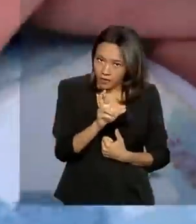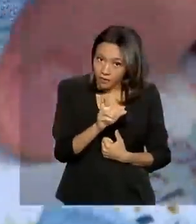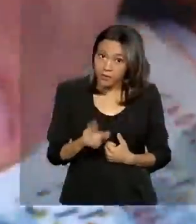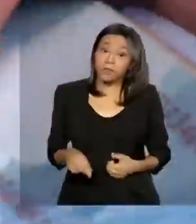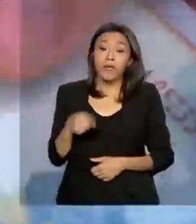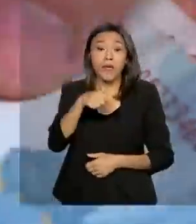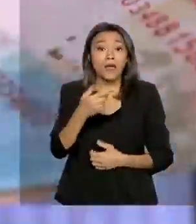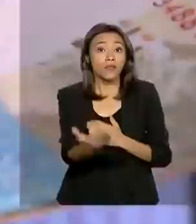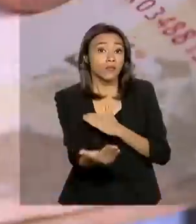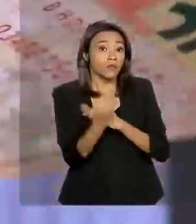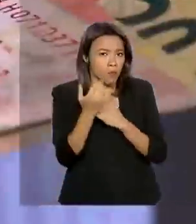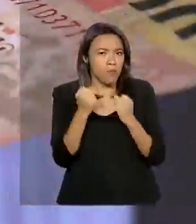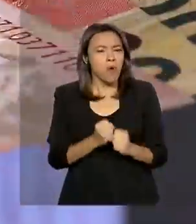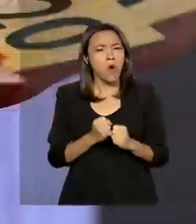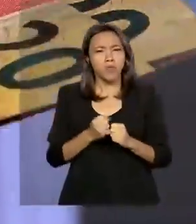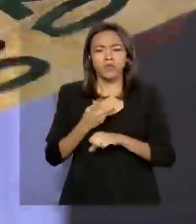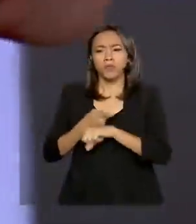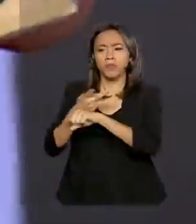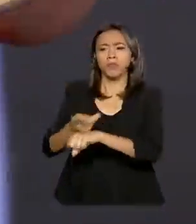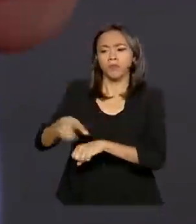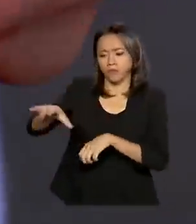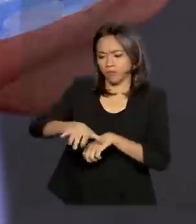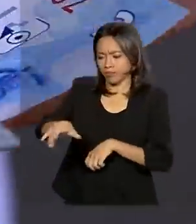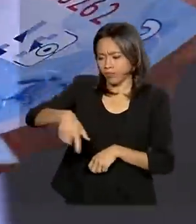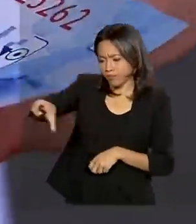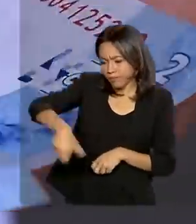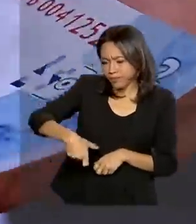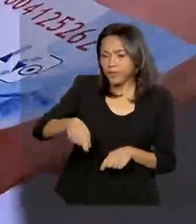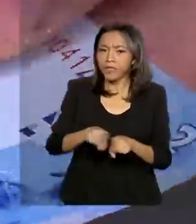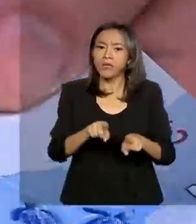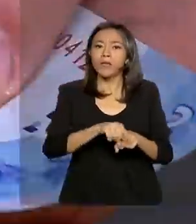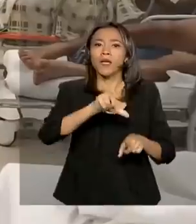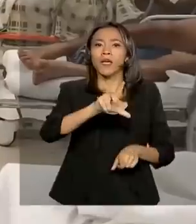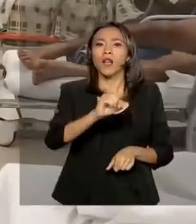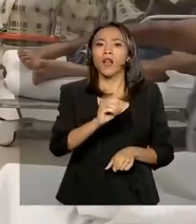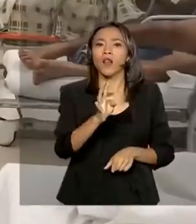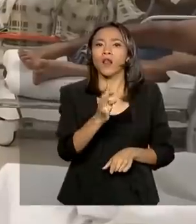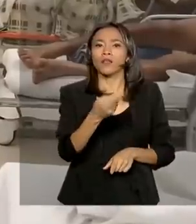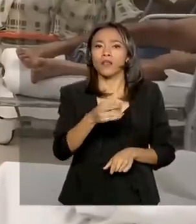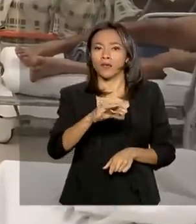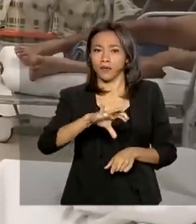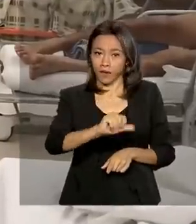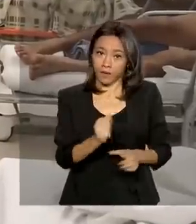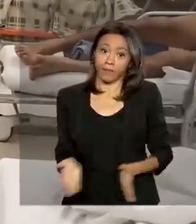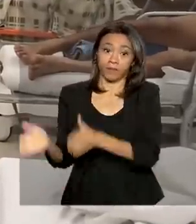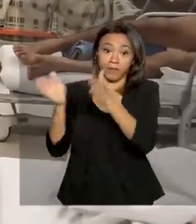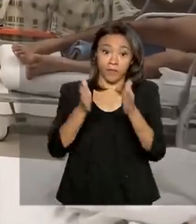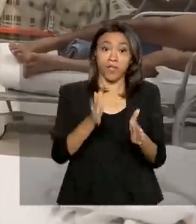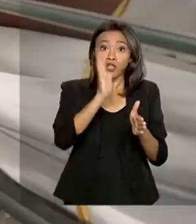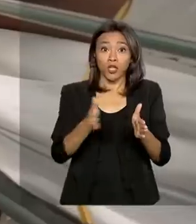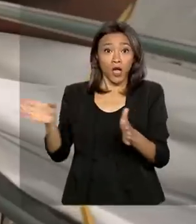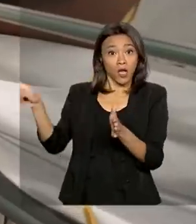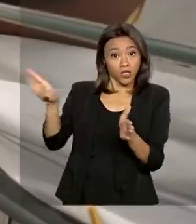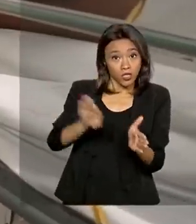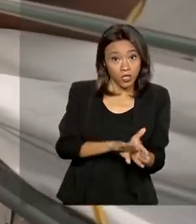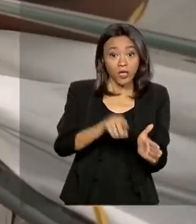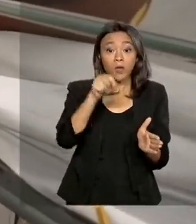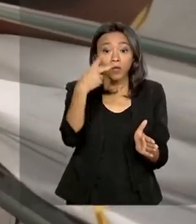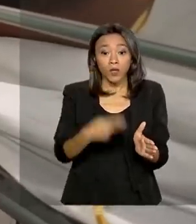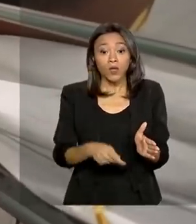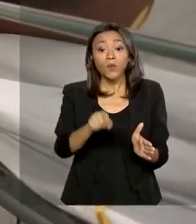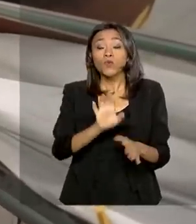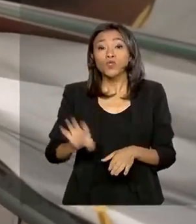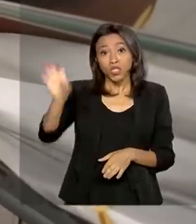O benefício pode ser retirado em caixas eletrônicos e lotéricas. Começam a chegar aos estados respiradores de